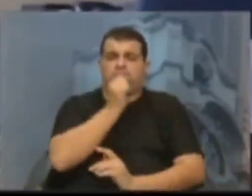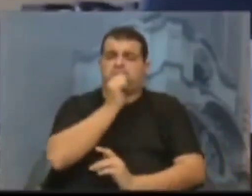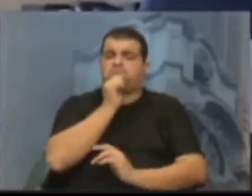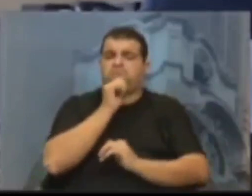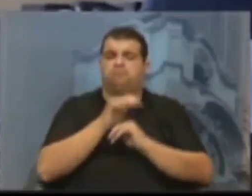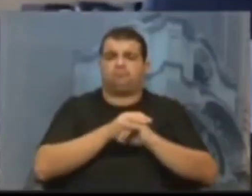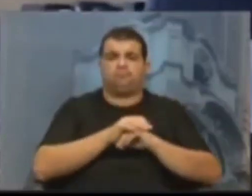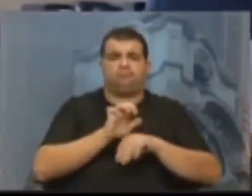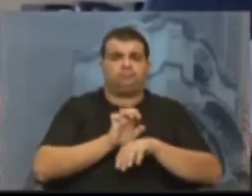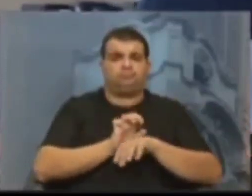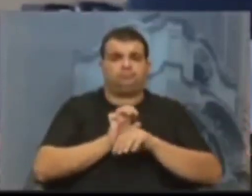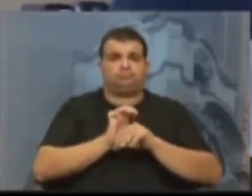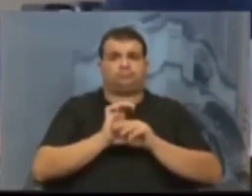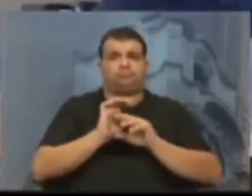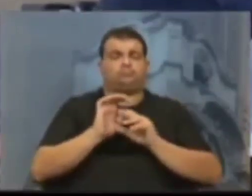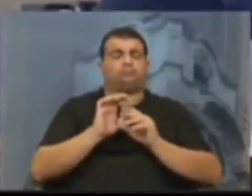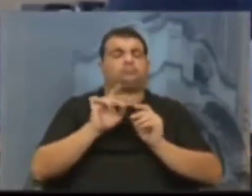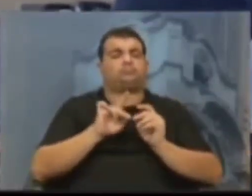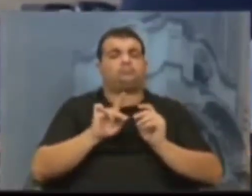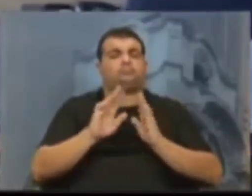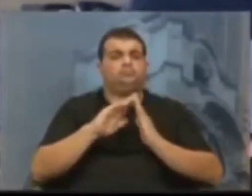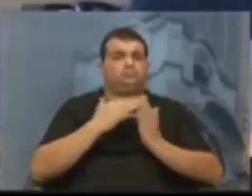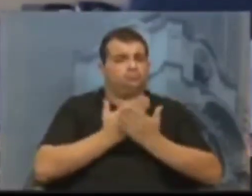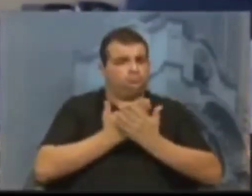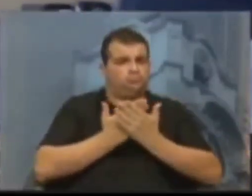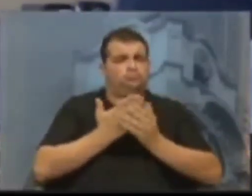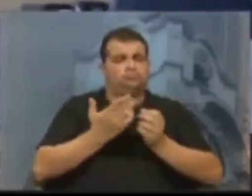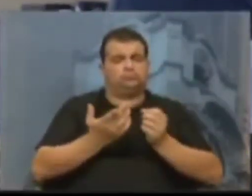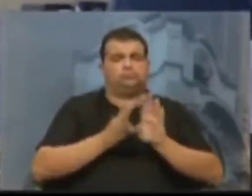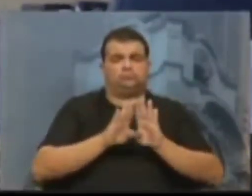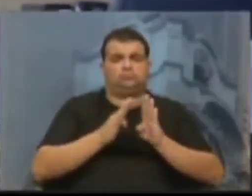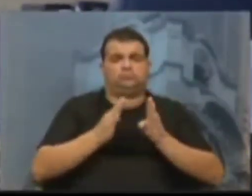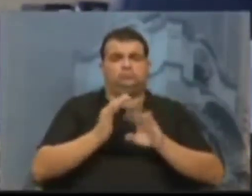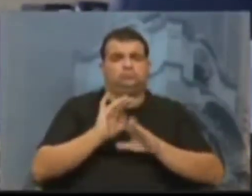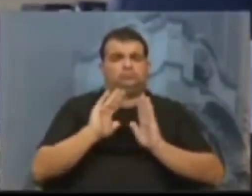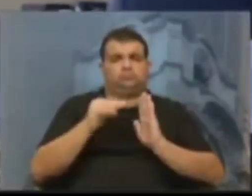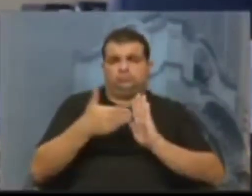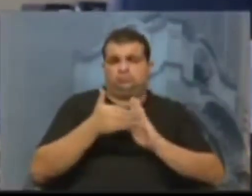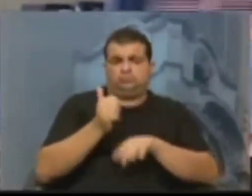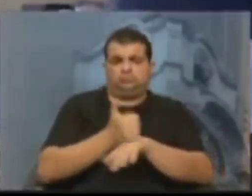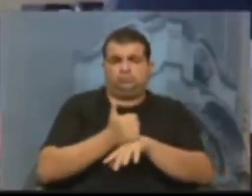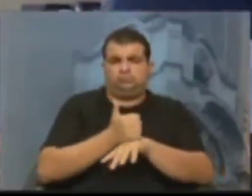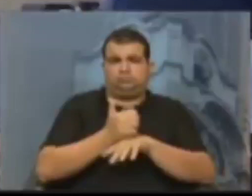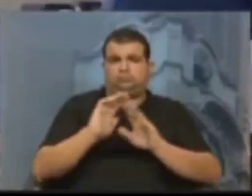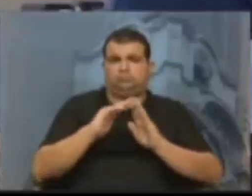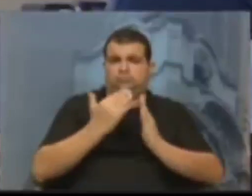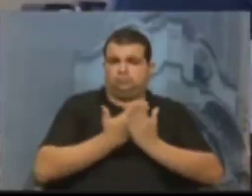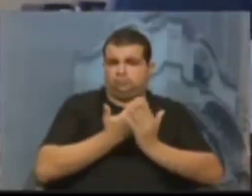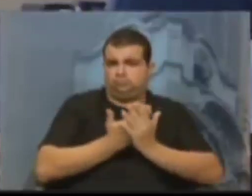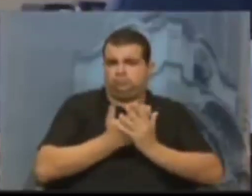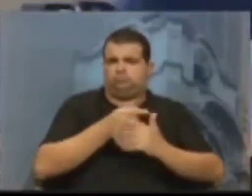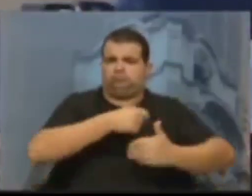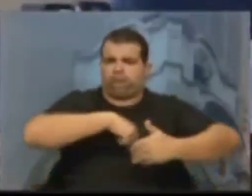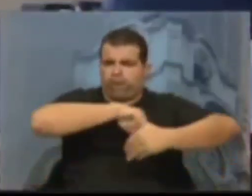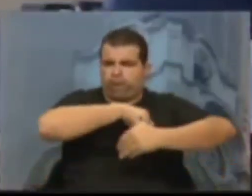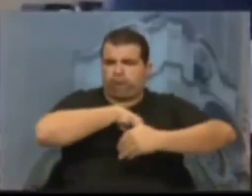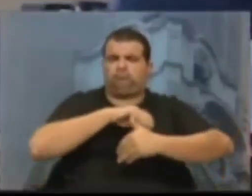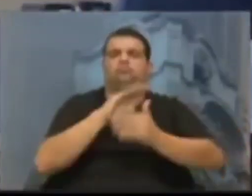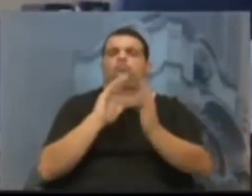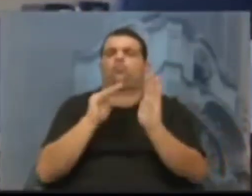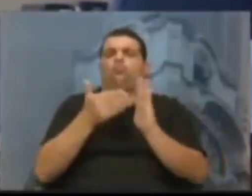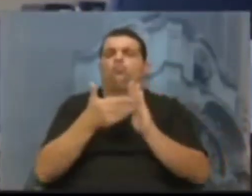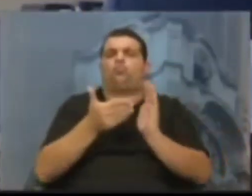nós esperamos que as aulas só retornem quando os professores e professoras e todos os profissionais das escolas, merendeiras, toda essa